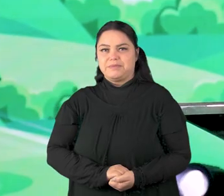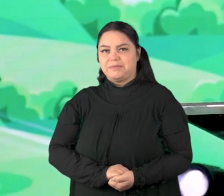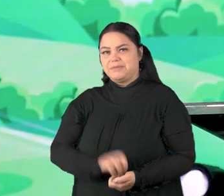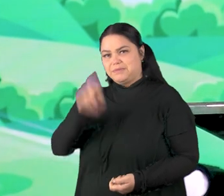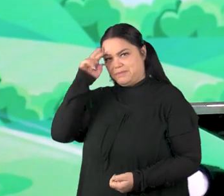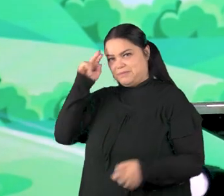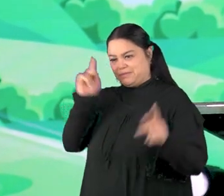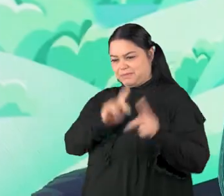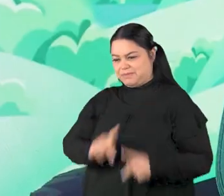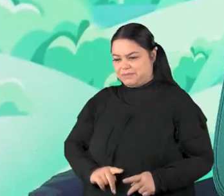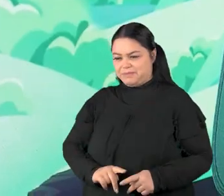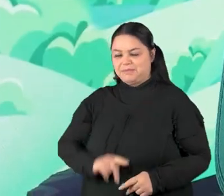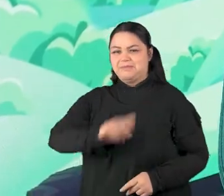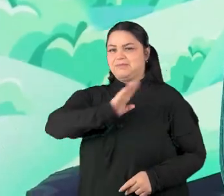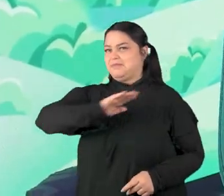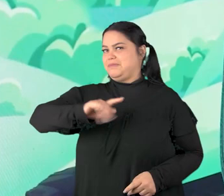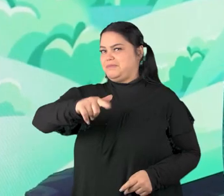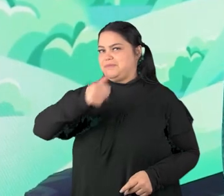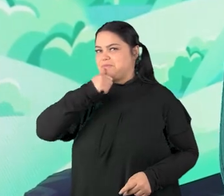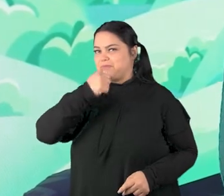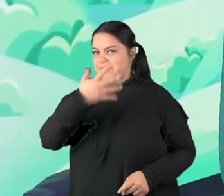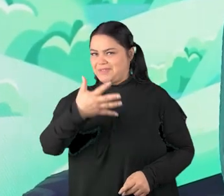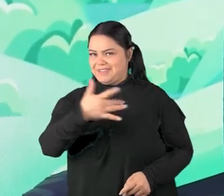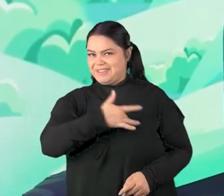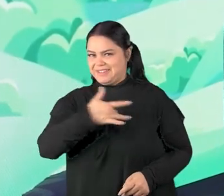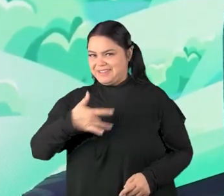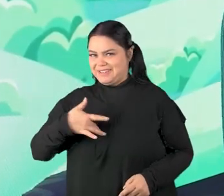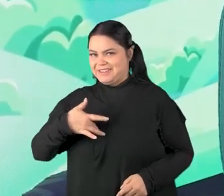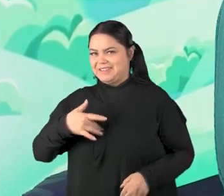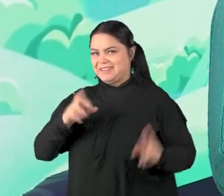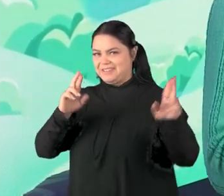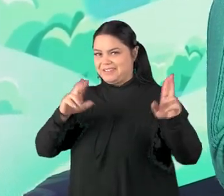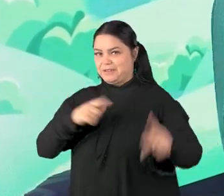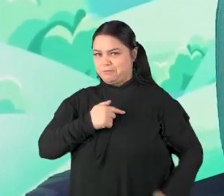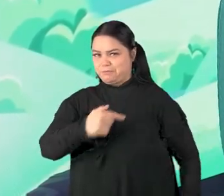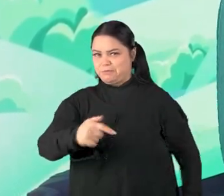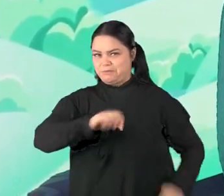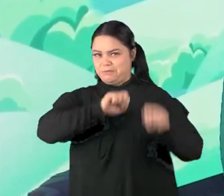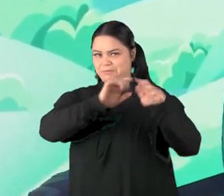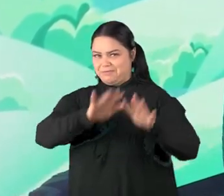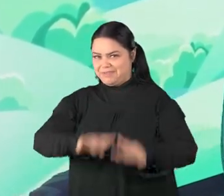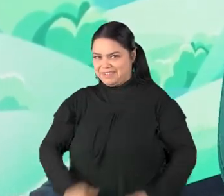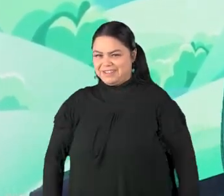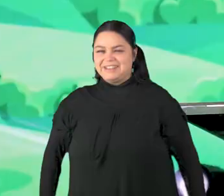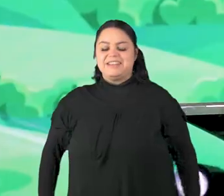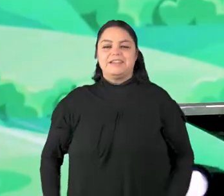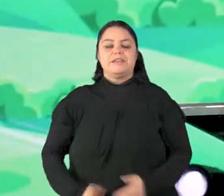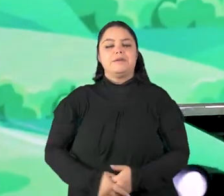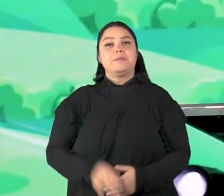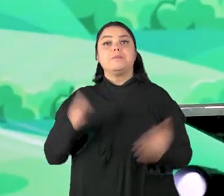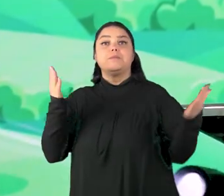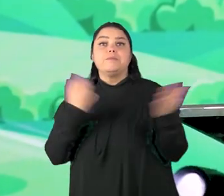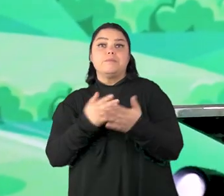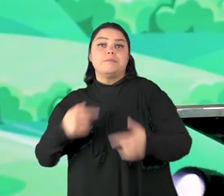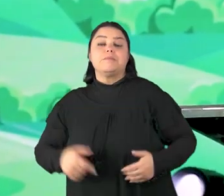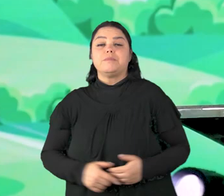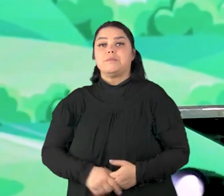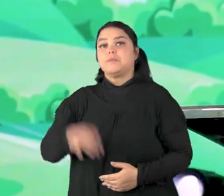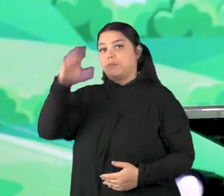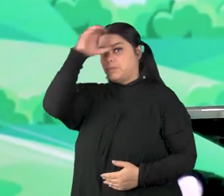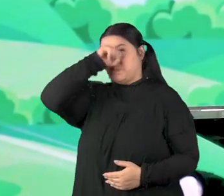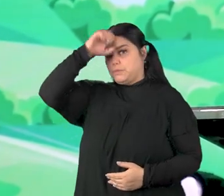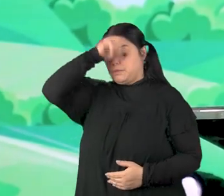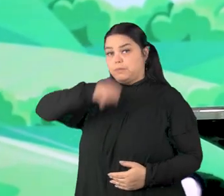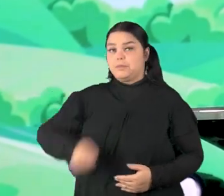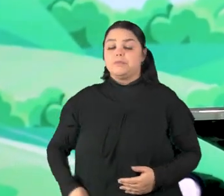Pai, Senhor, crianças. Como é que vocês estão? Eu espero que vocês tenham tido uma semana abençoada. Então agora a gente vai aprender